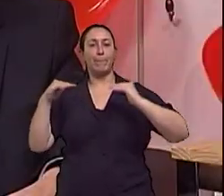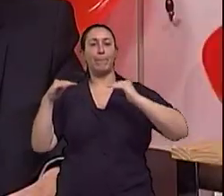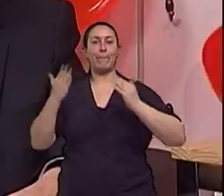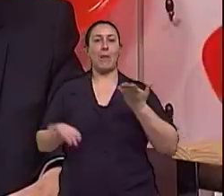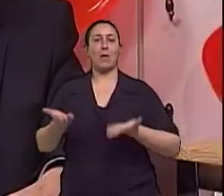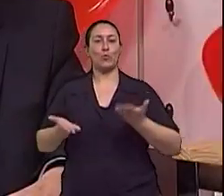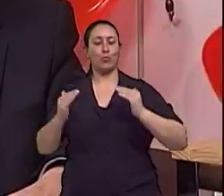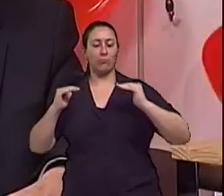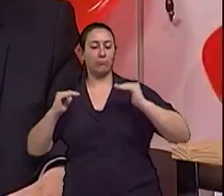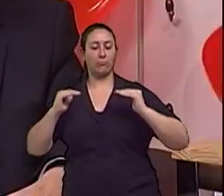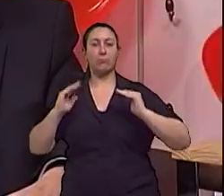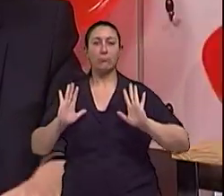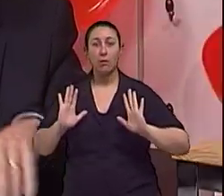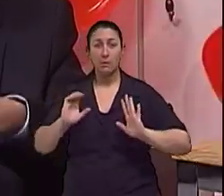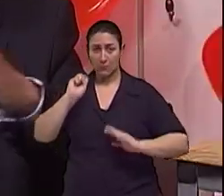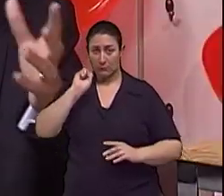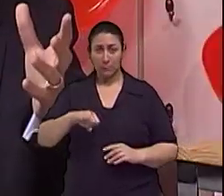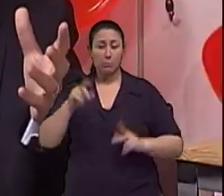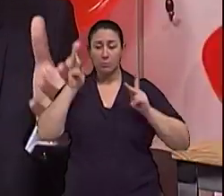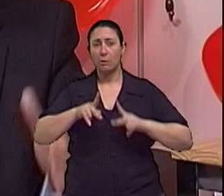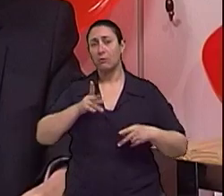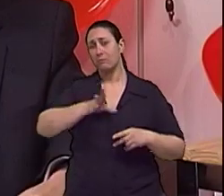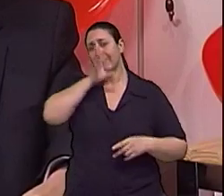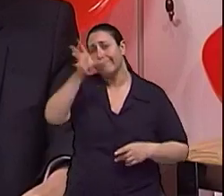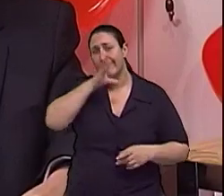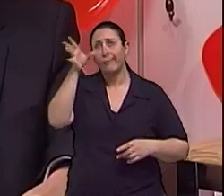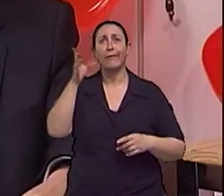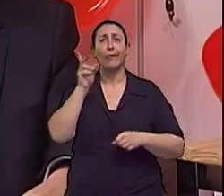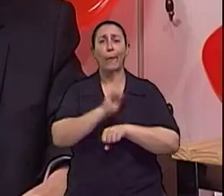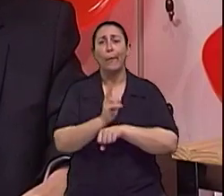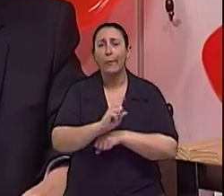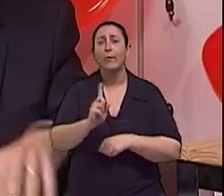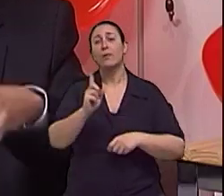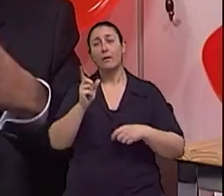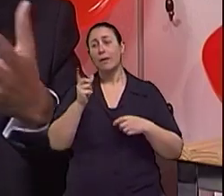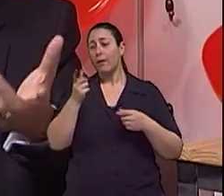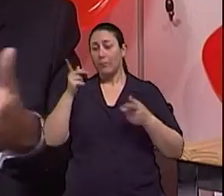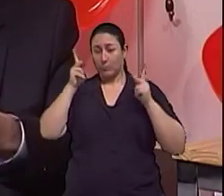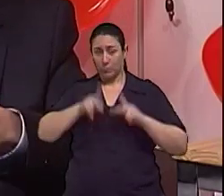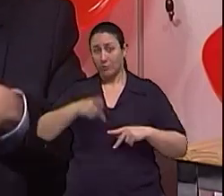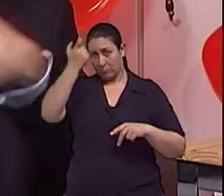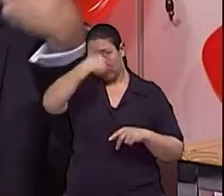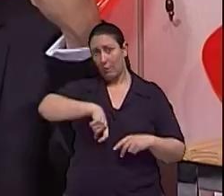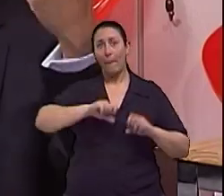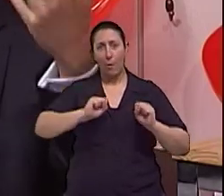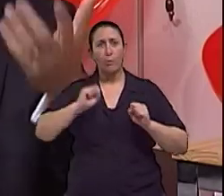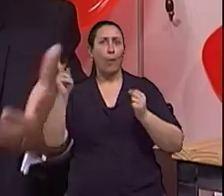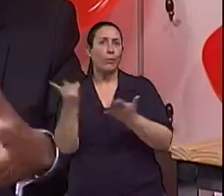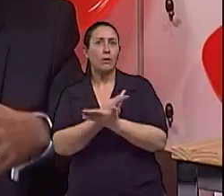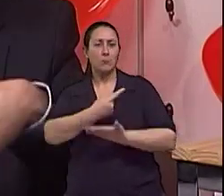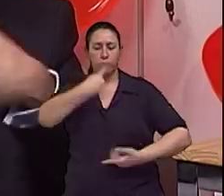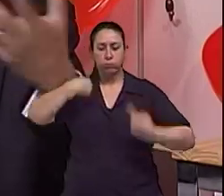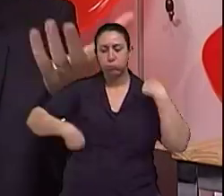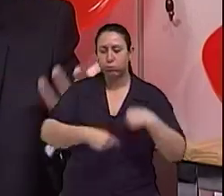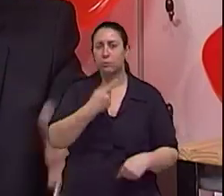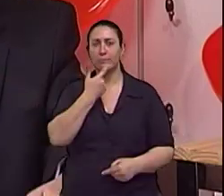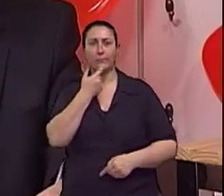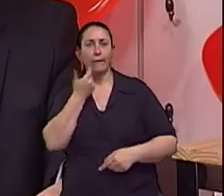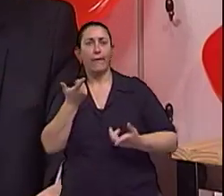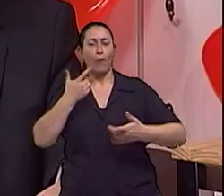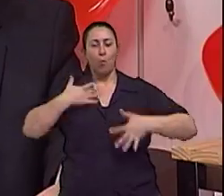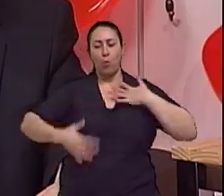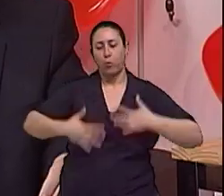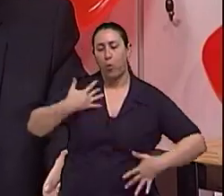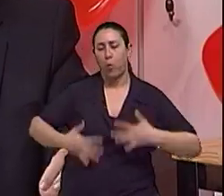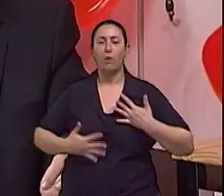Exercício físico é fundamental também para toda a... do ponto de vista cardiovascular, do ponto de vista motor, enfim, para